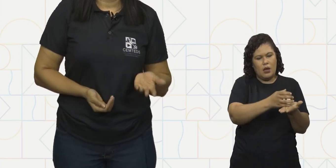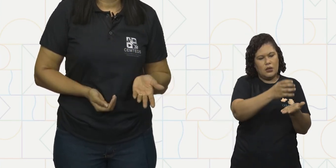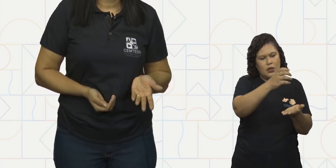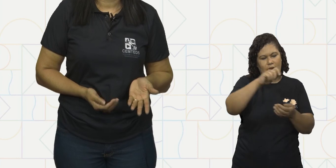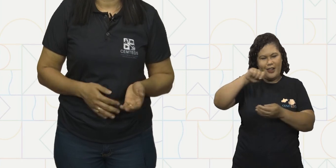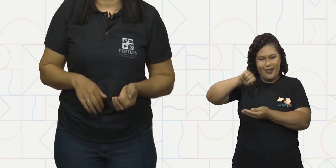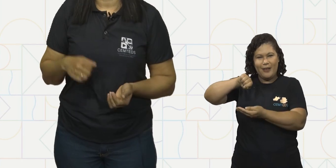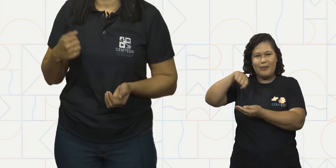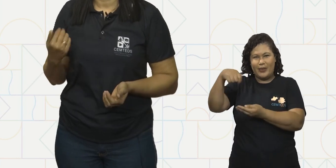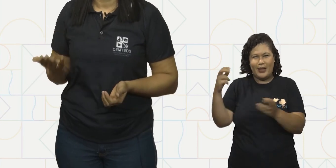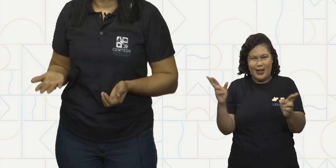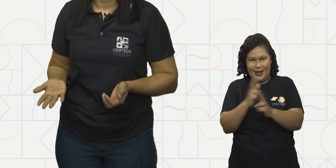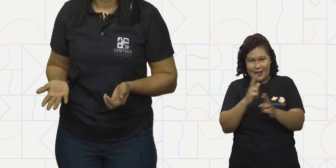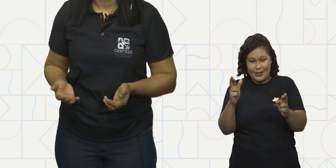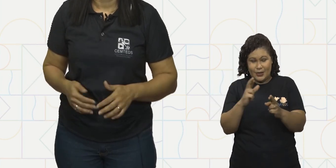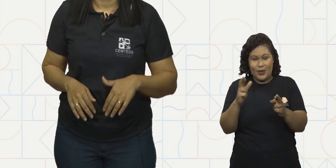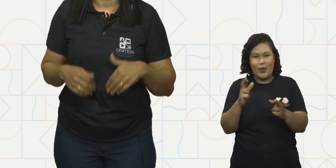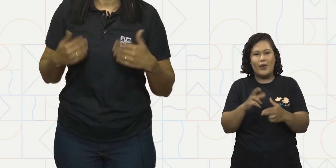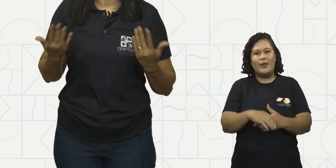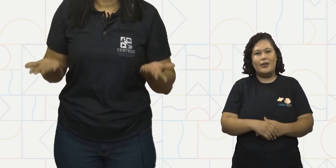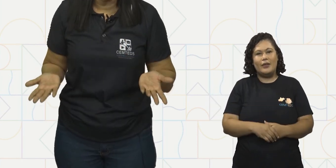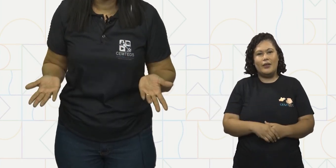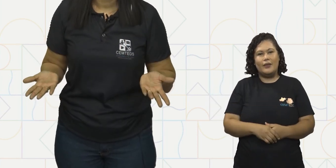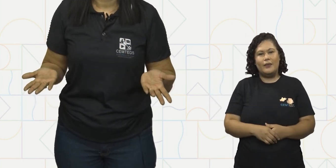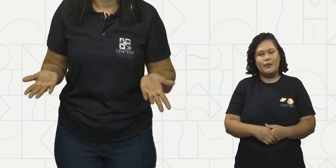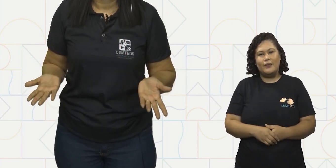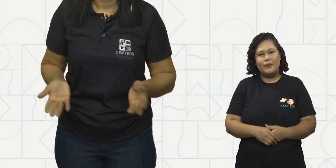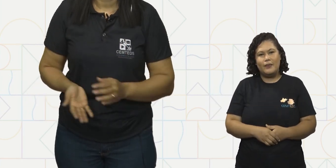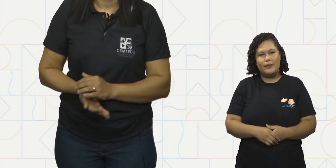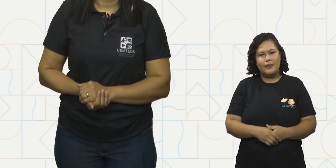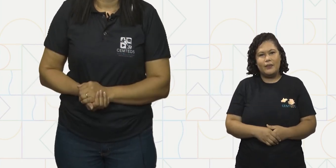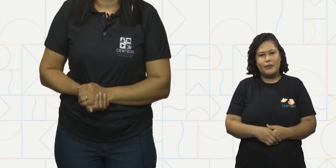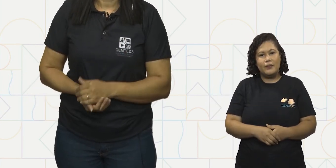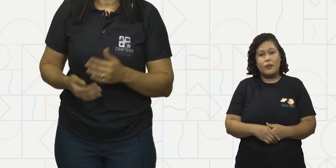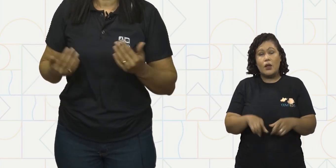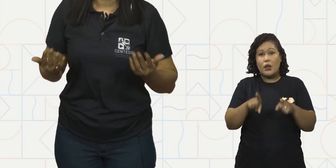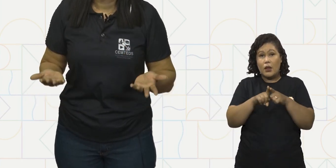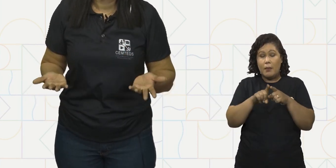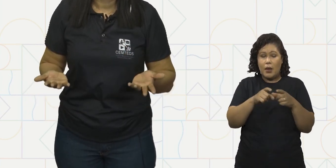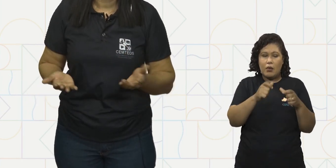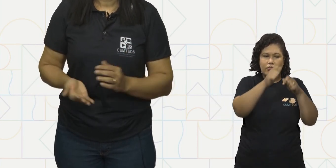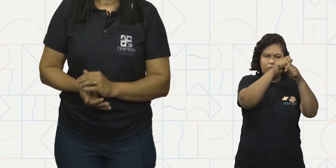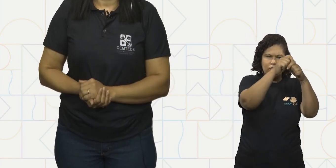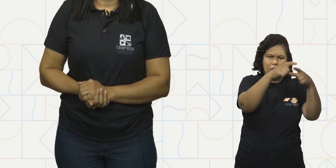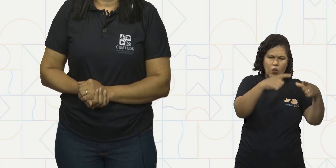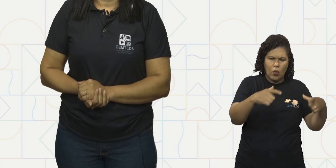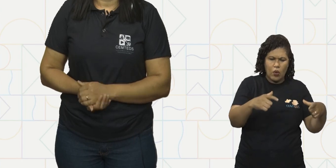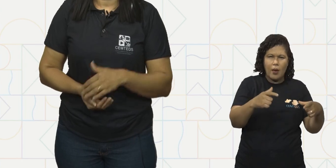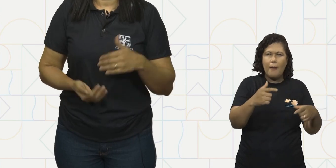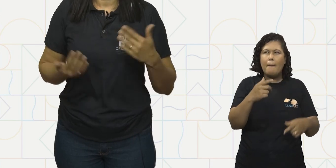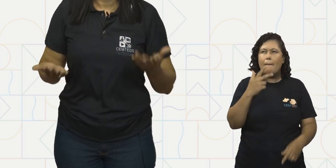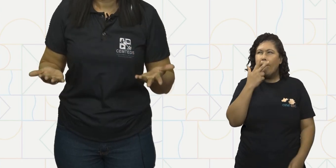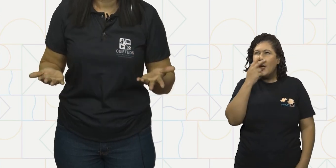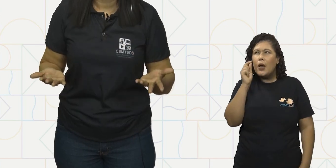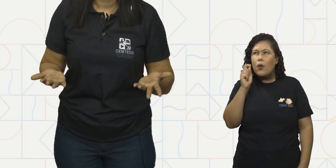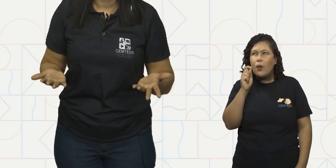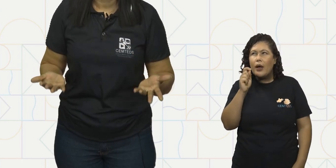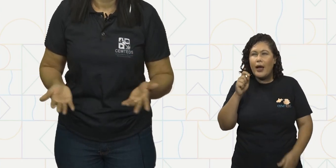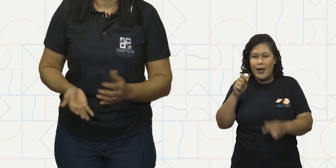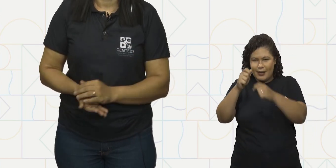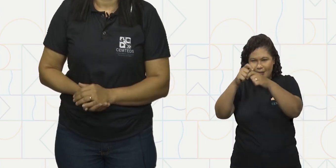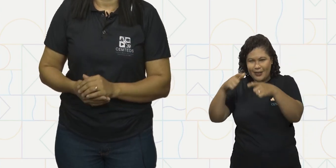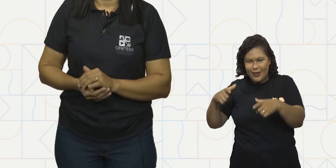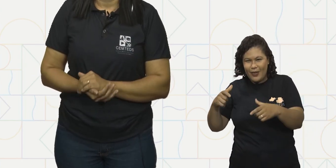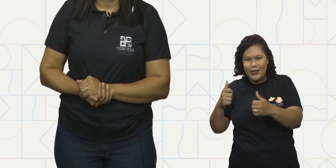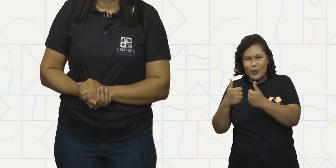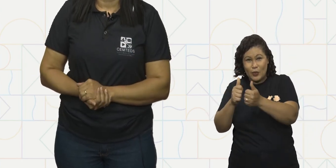a lata de refrigerante a lixeira e o rolo de papel higiênico o cone que se parece com aquele cone do